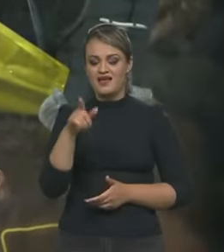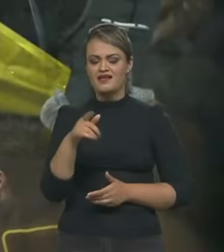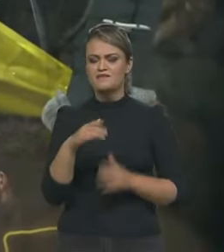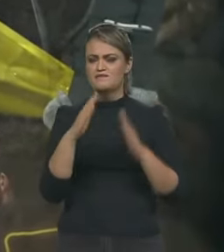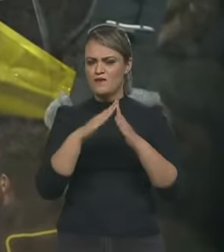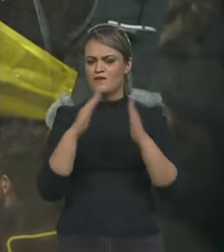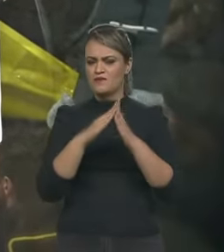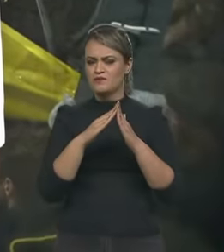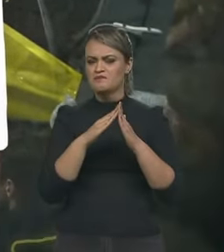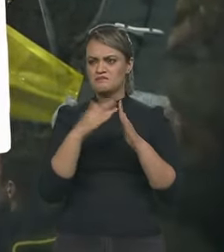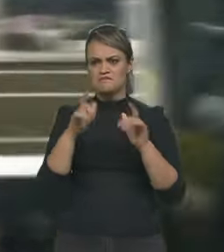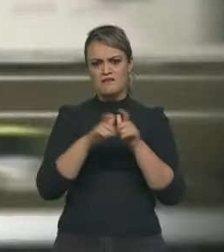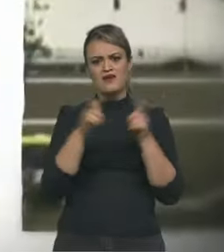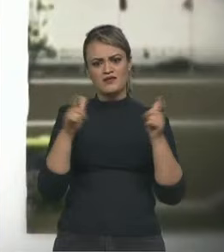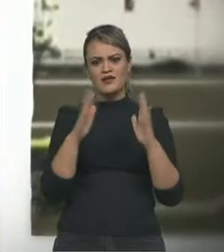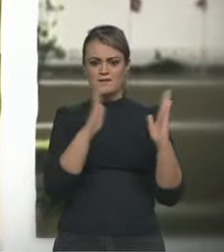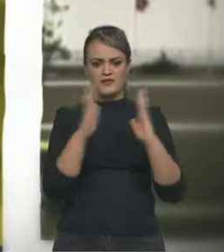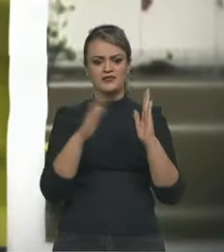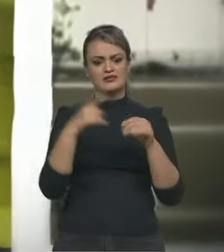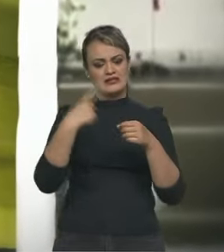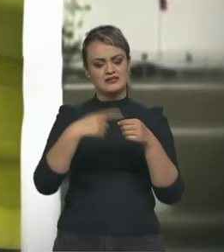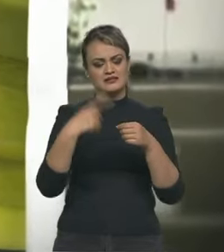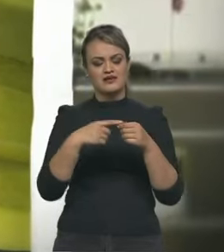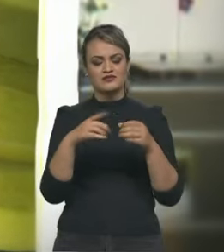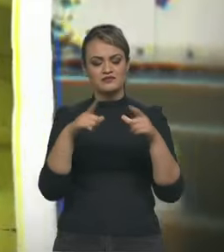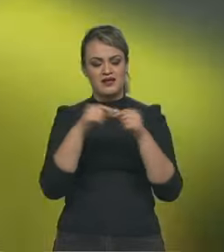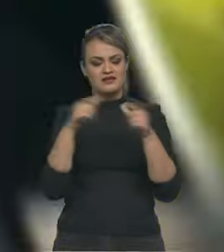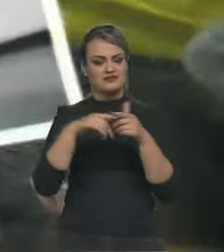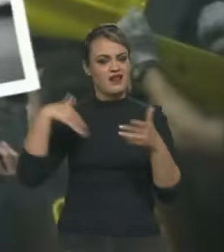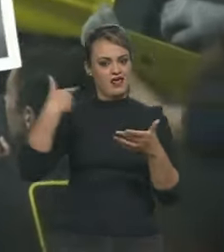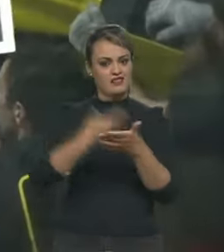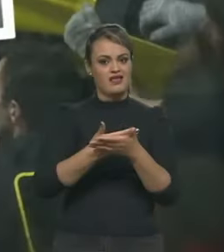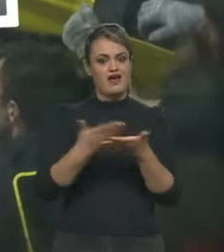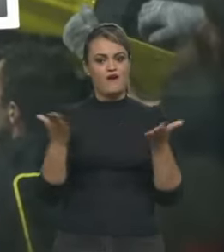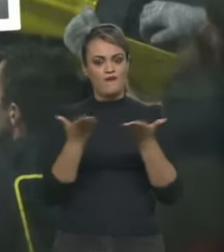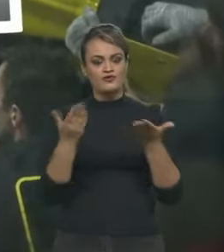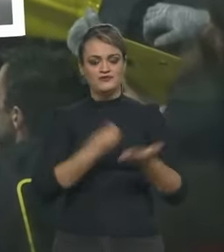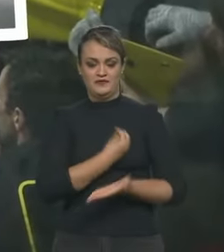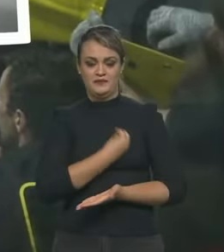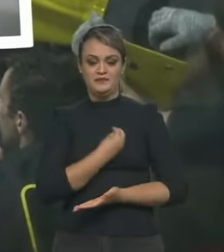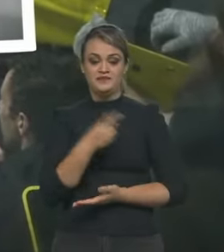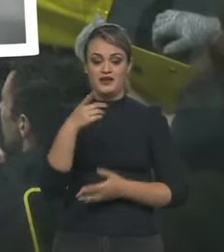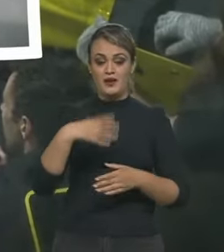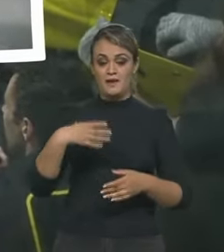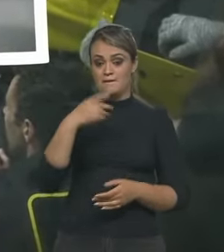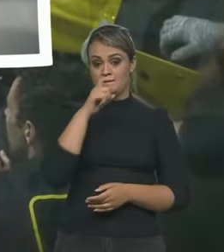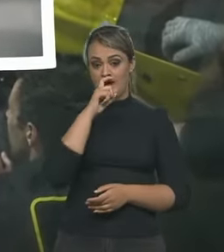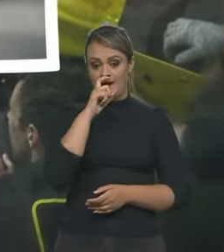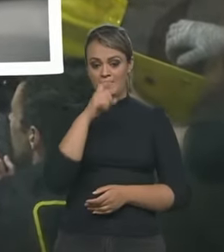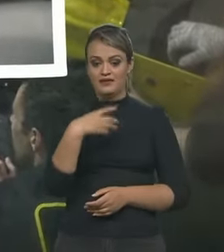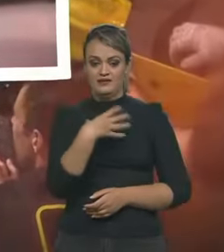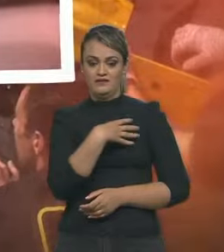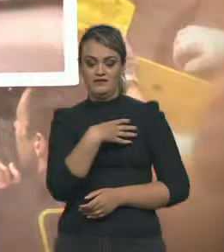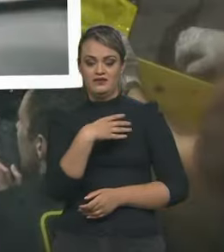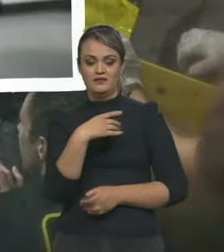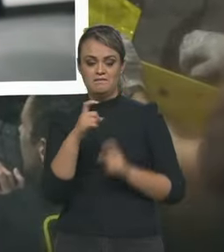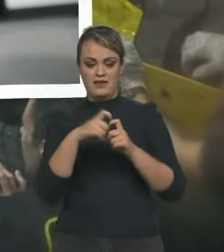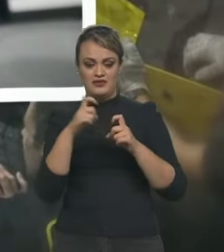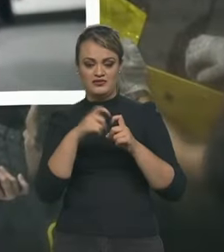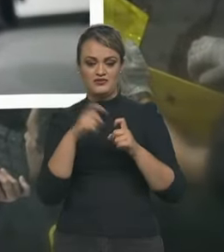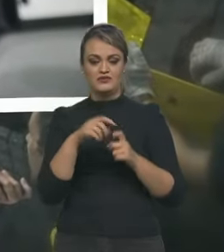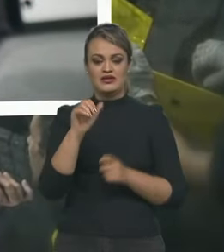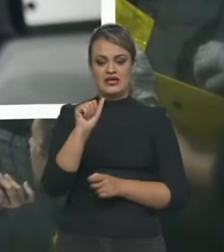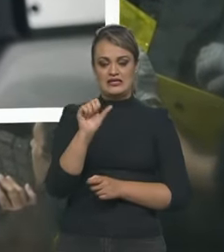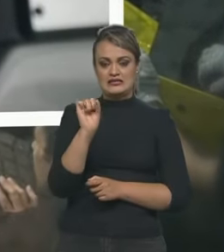viveu grande parte de sua infância e juventude em Brasília, onde mora até hoje. É filho do médico pernambucano Estácio Gonçalves